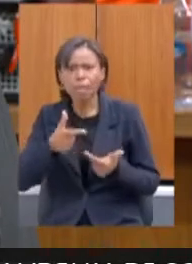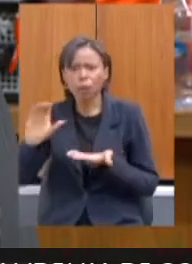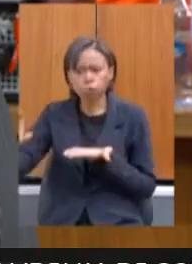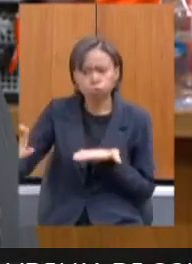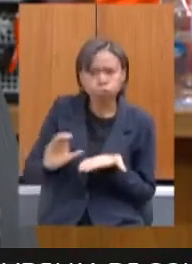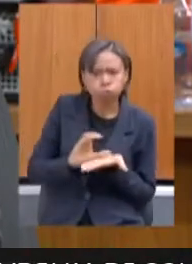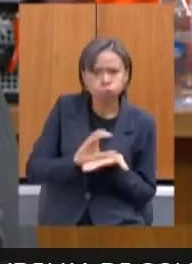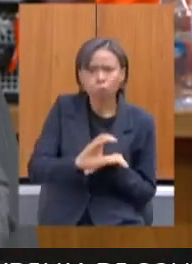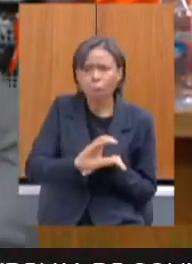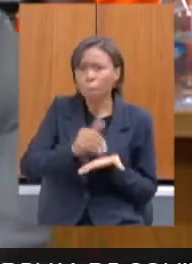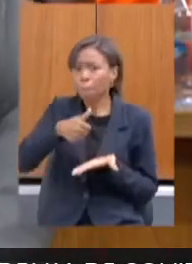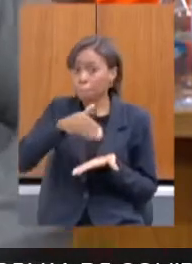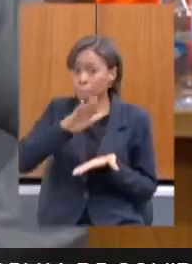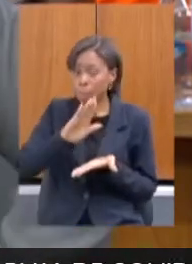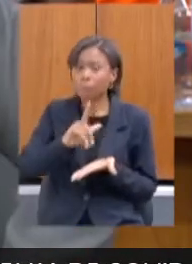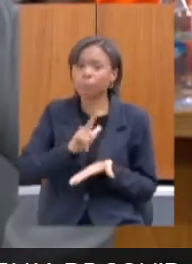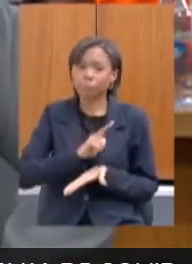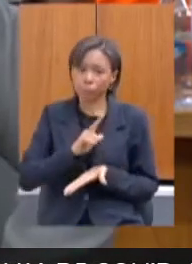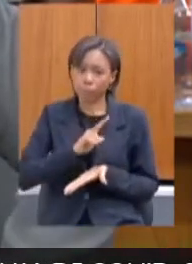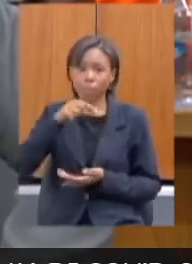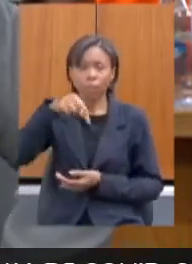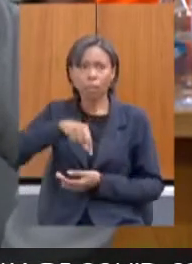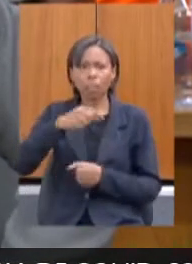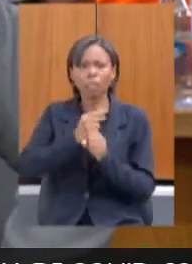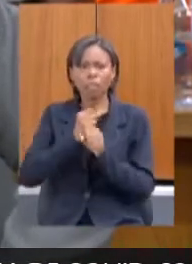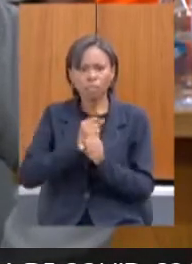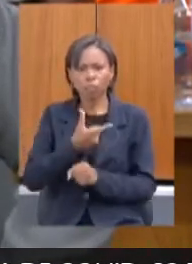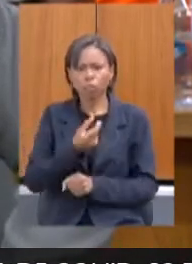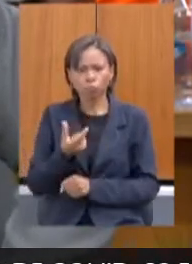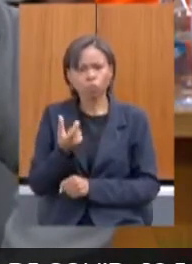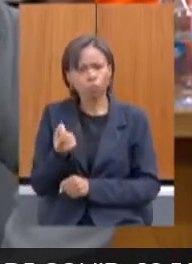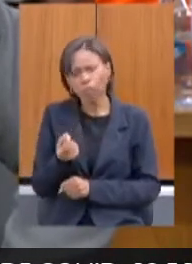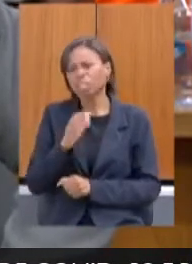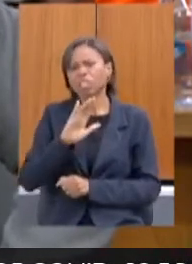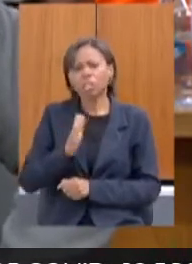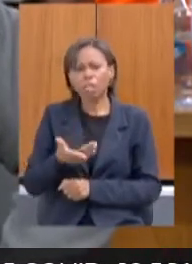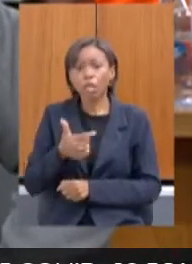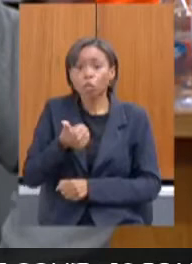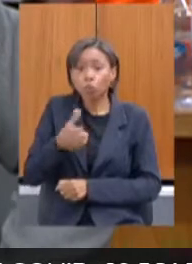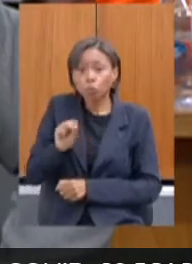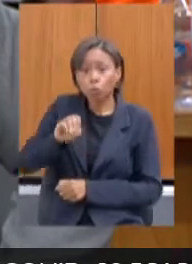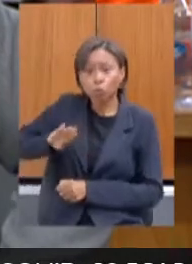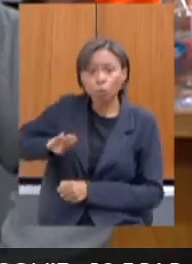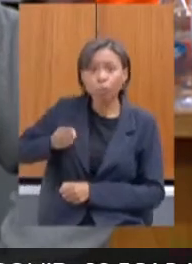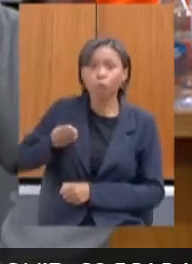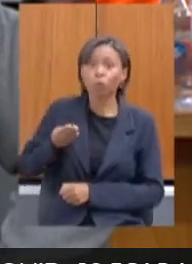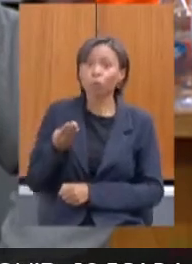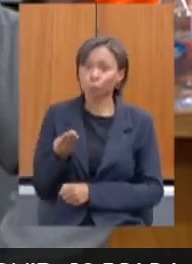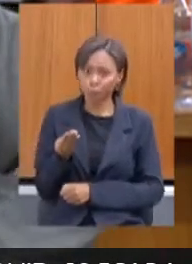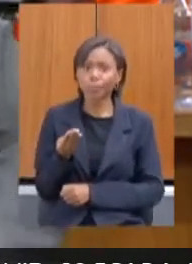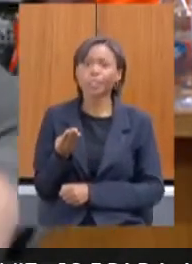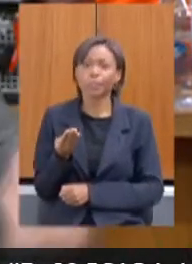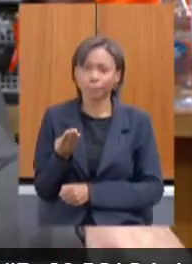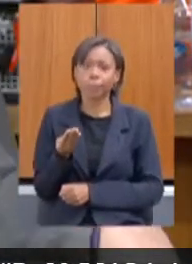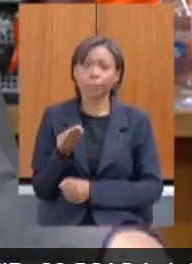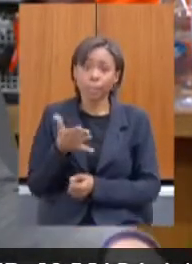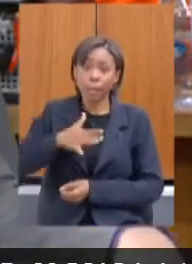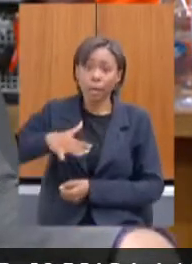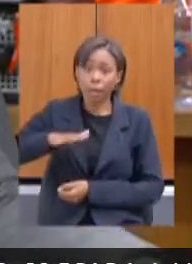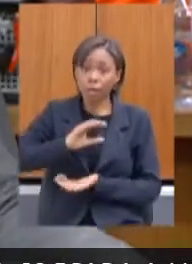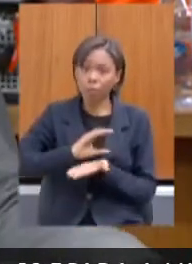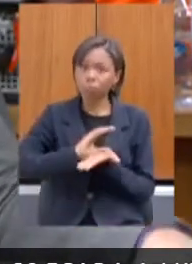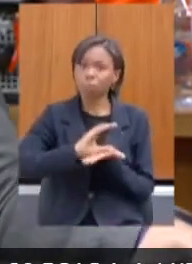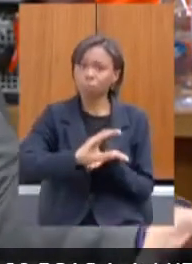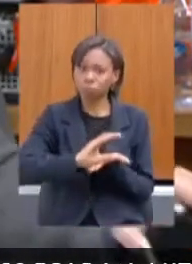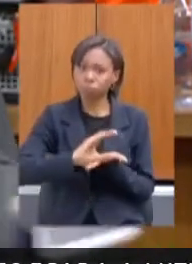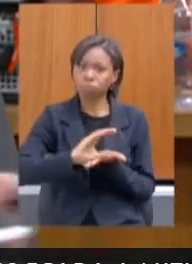Só nesse ano já foram 18 bilhões de reais atraídos em investimentos, o que configura